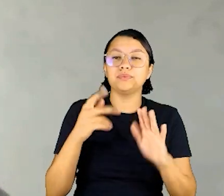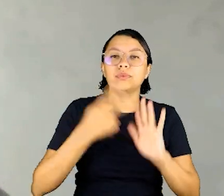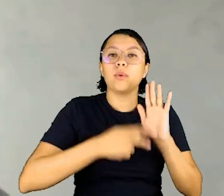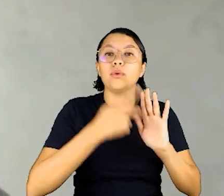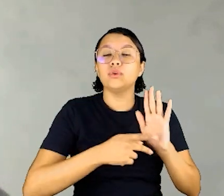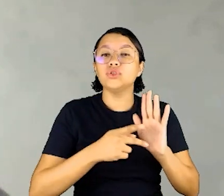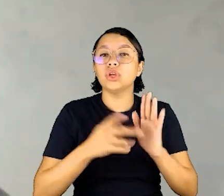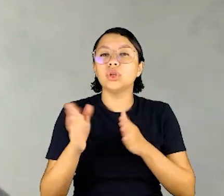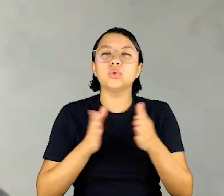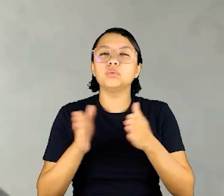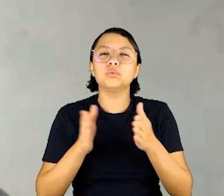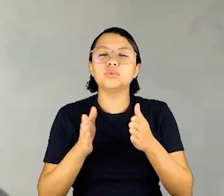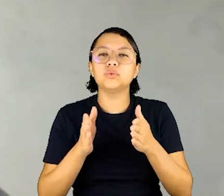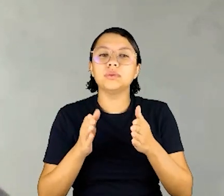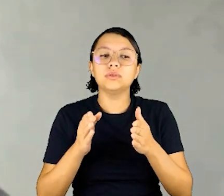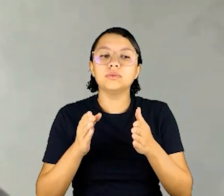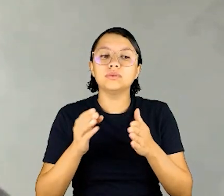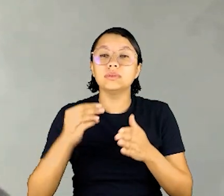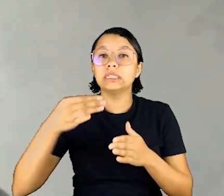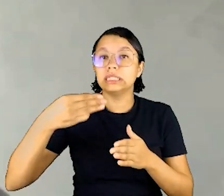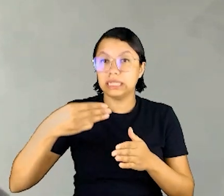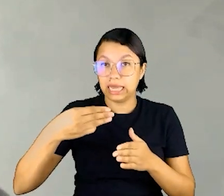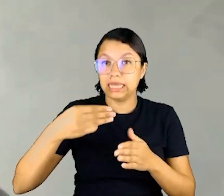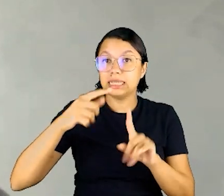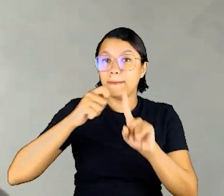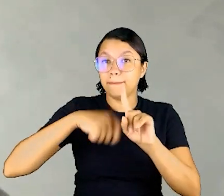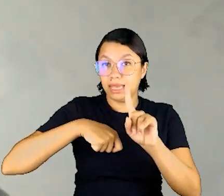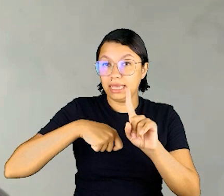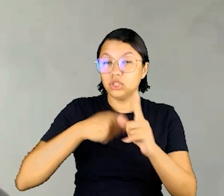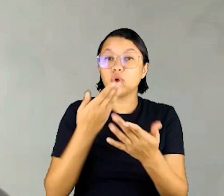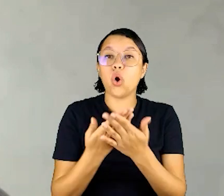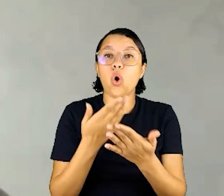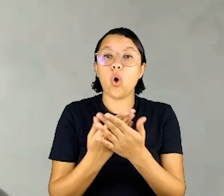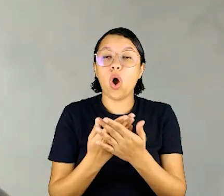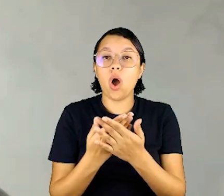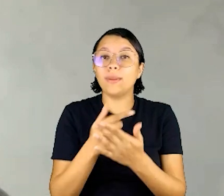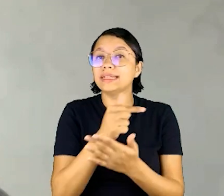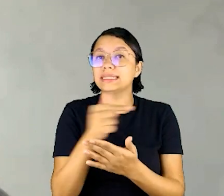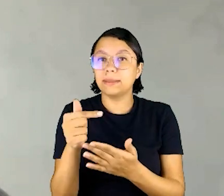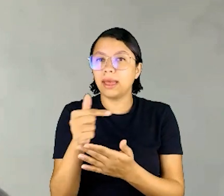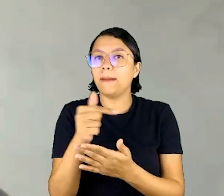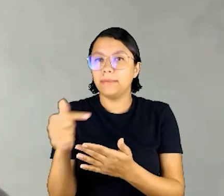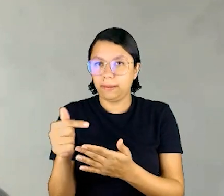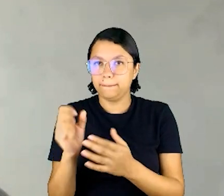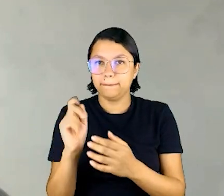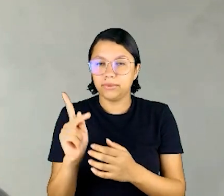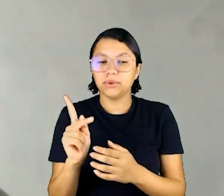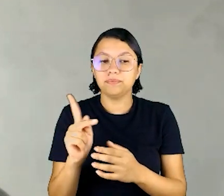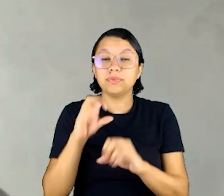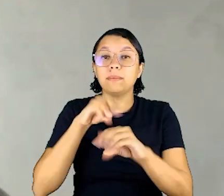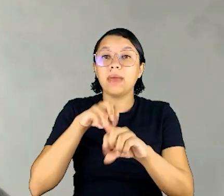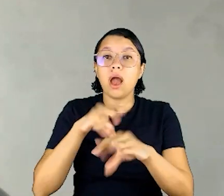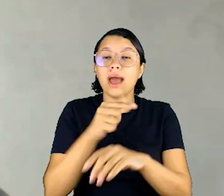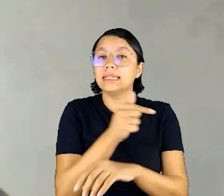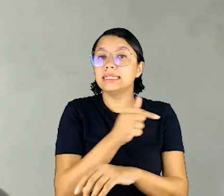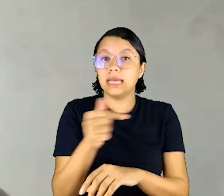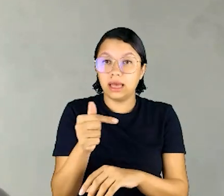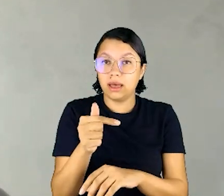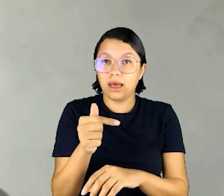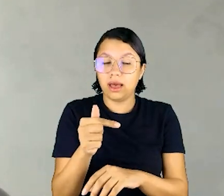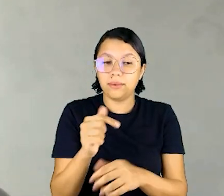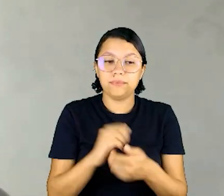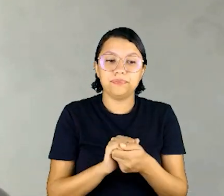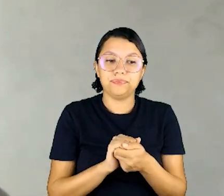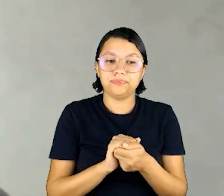dura em regra três semanas, três semanas, desculpa, três meses com aulas semanais. As aulas, elas são